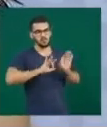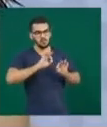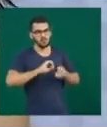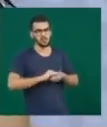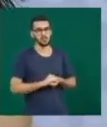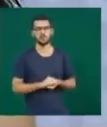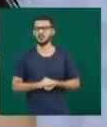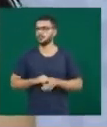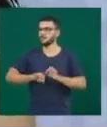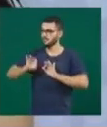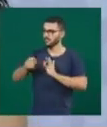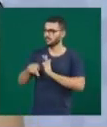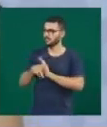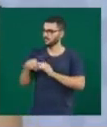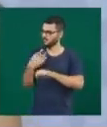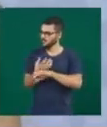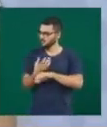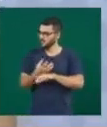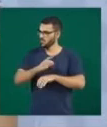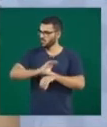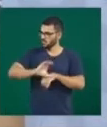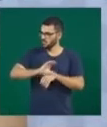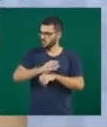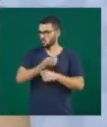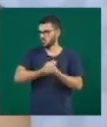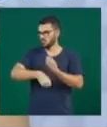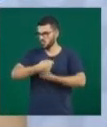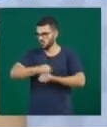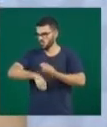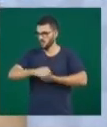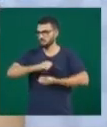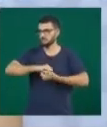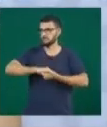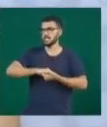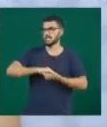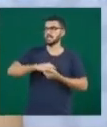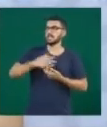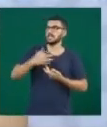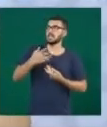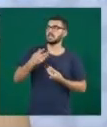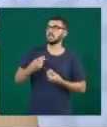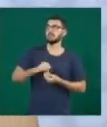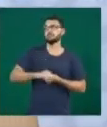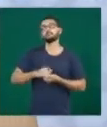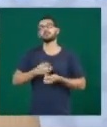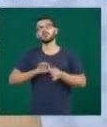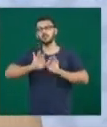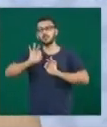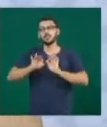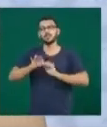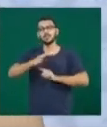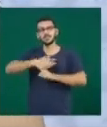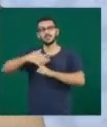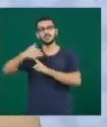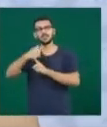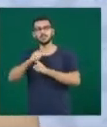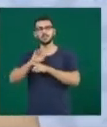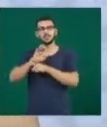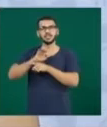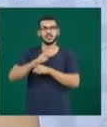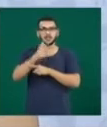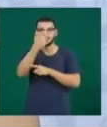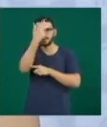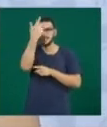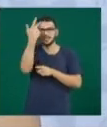desenvolvido para uma disciplina do curso de administração. Era um projeto social para ajudar pessoas carentes.